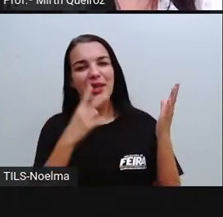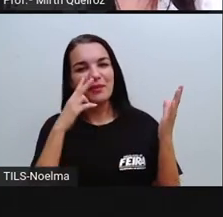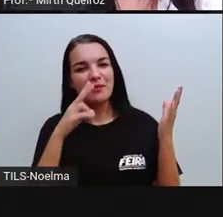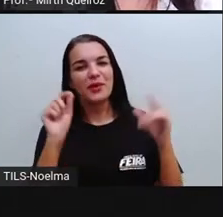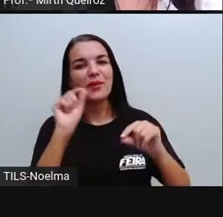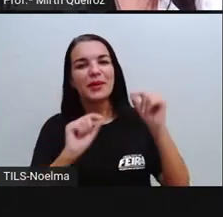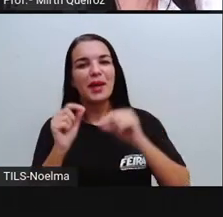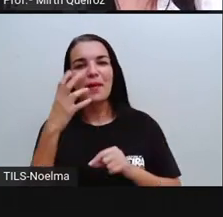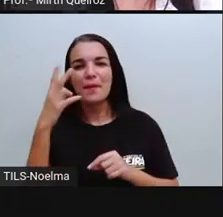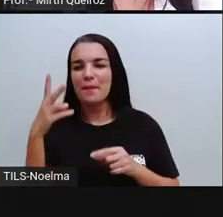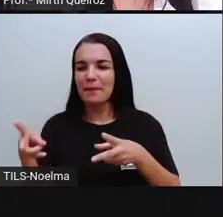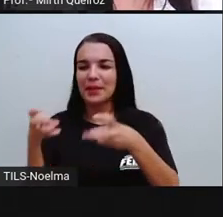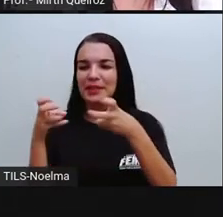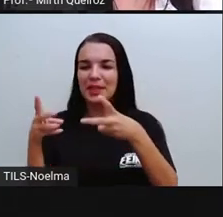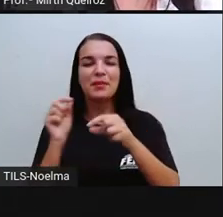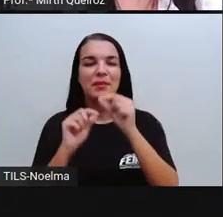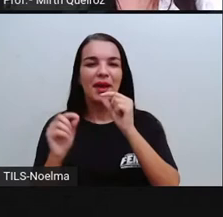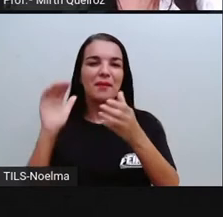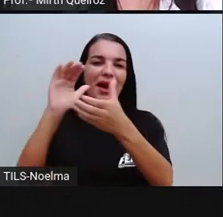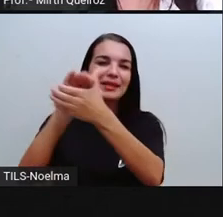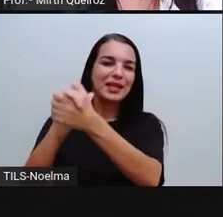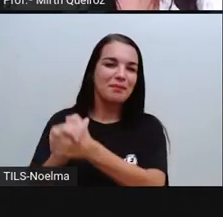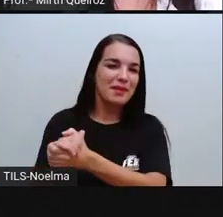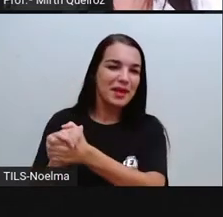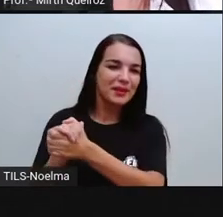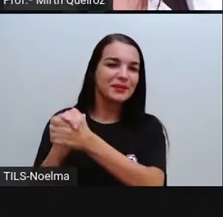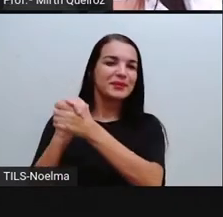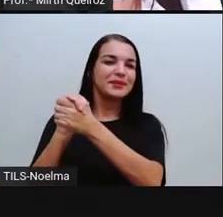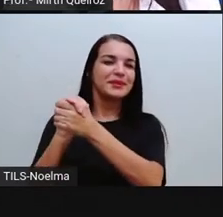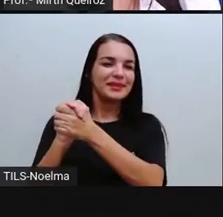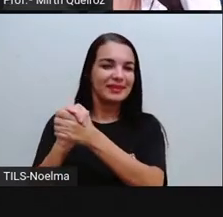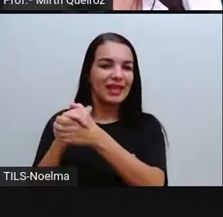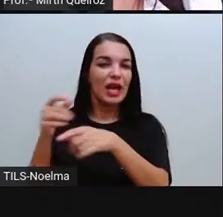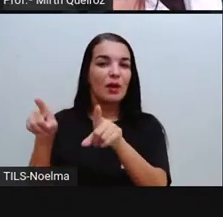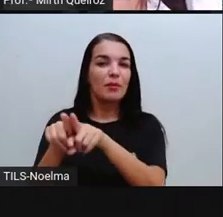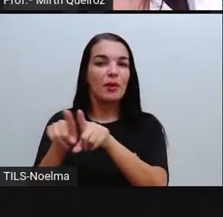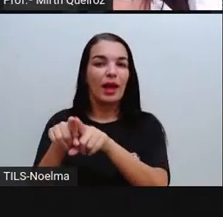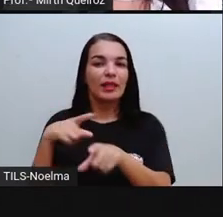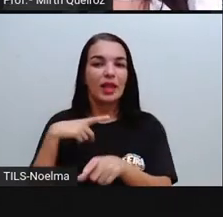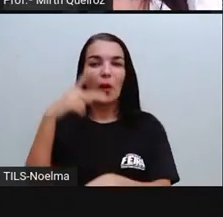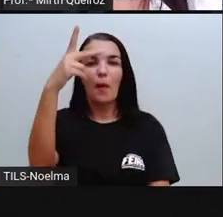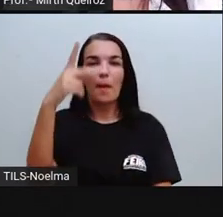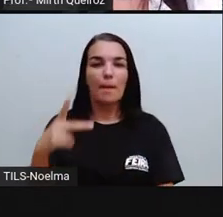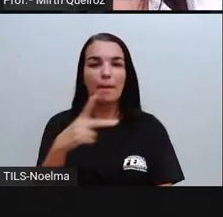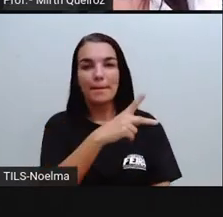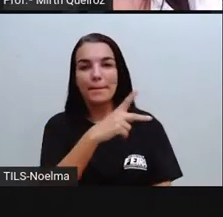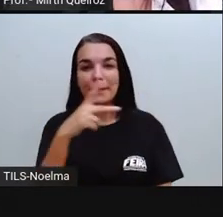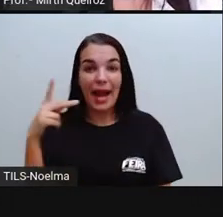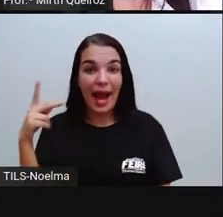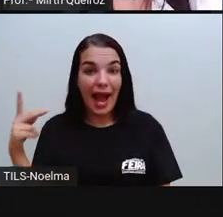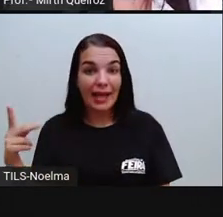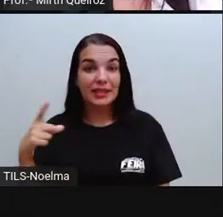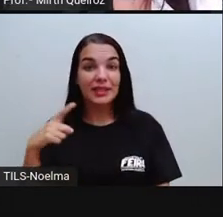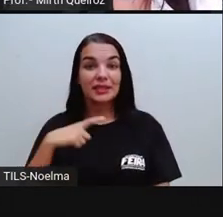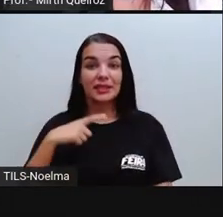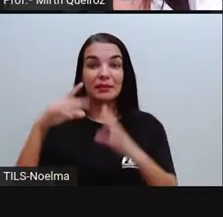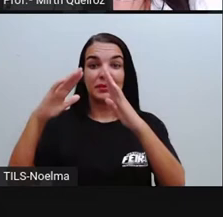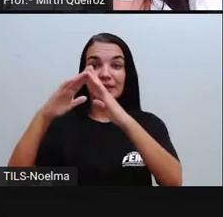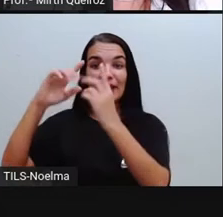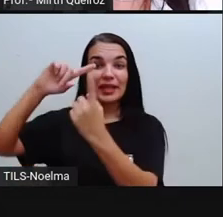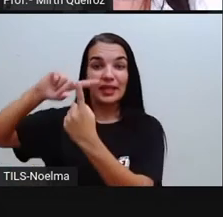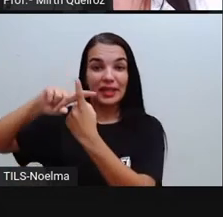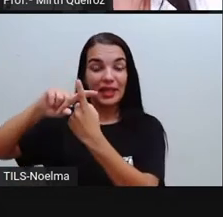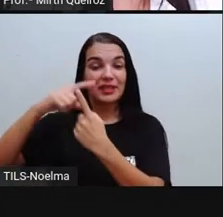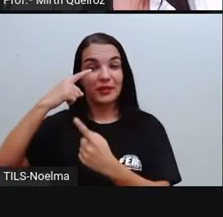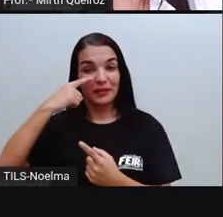a gente perceber já que se trata de um casamento, porque nós temos aí um padre ou um bispo, Nós temos a igreja ali ao